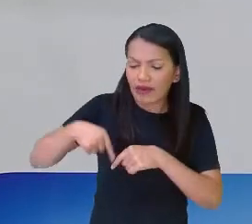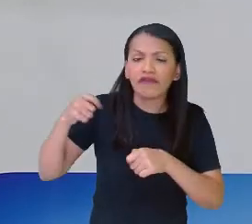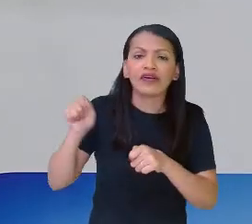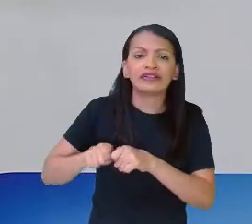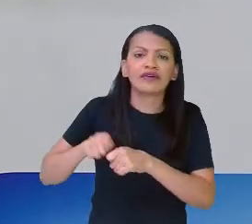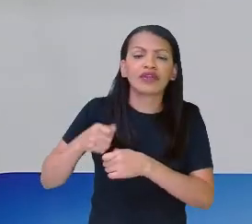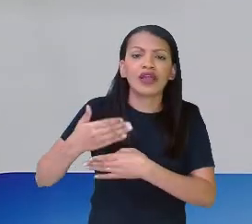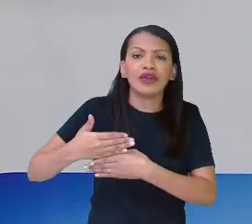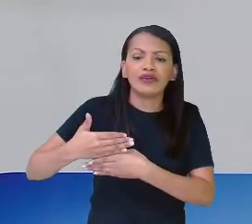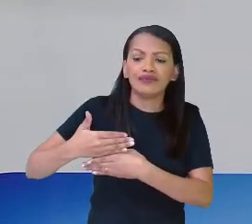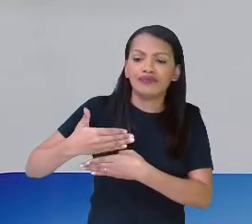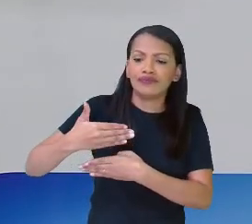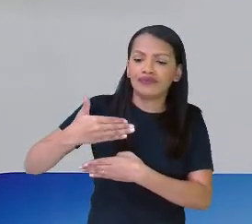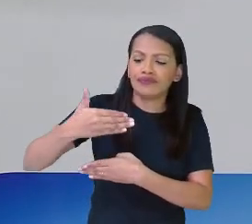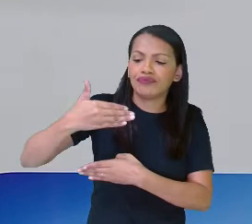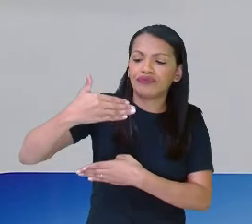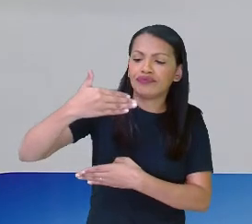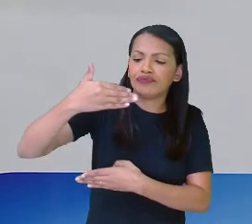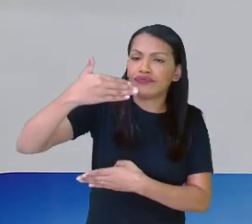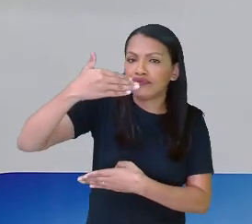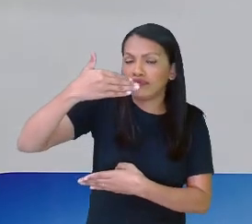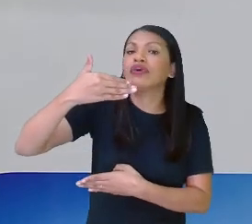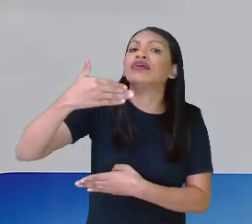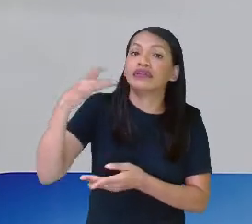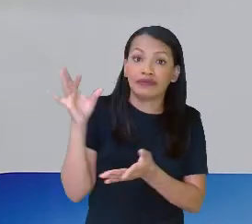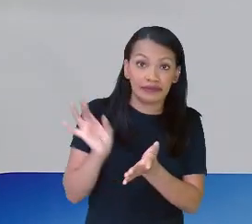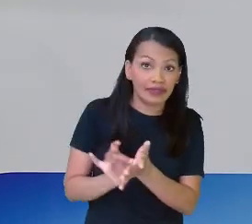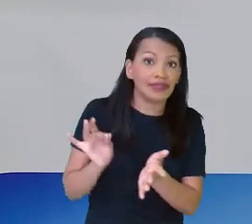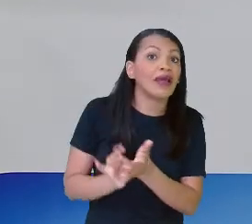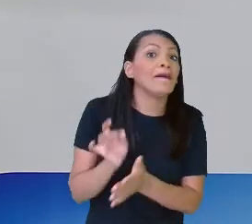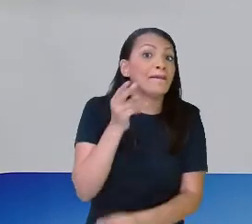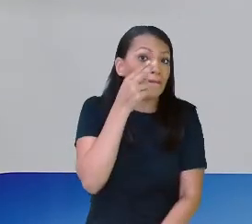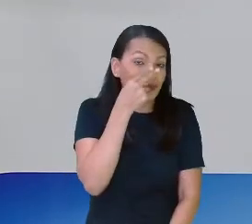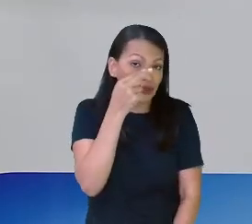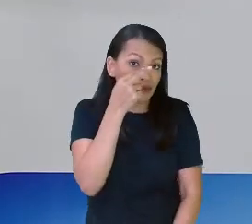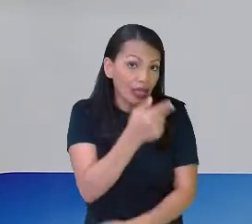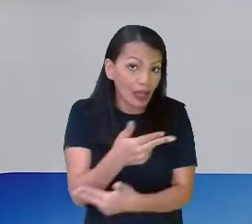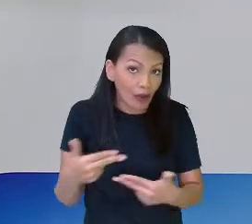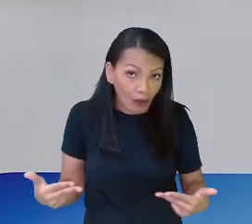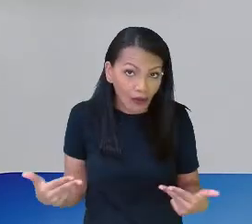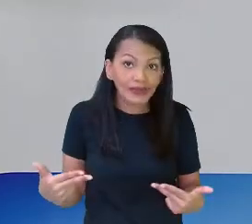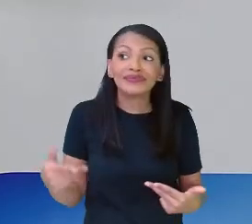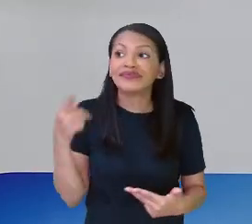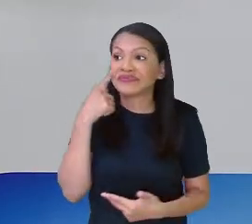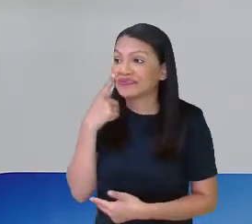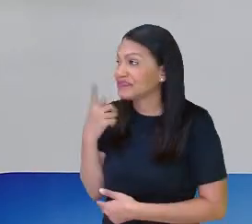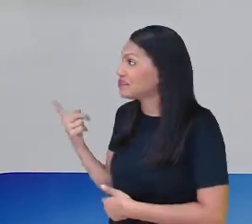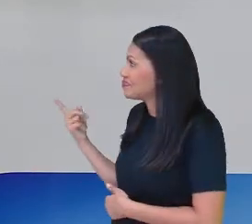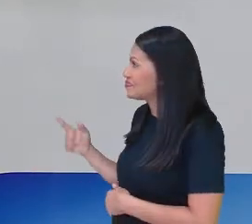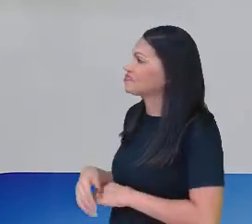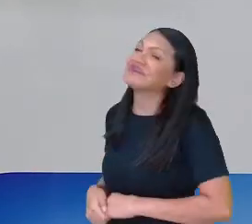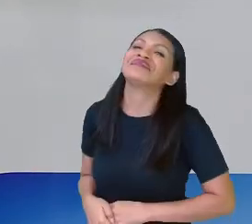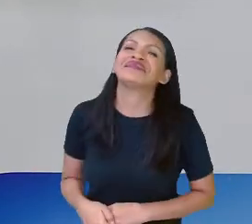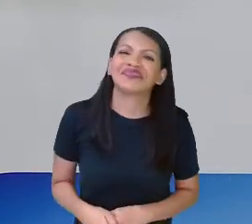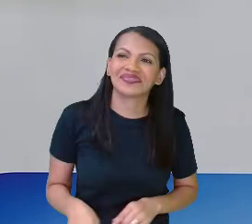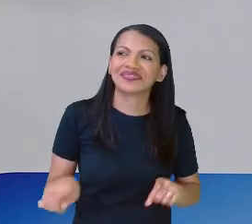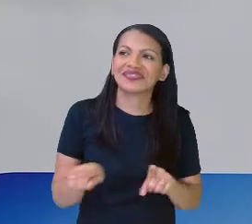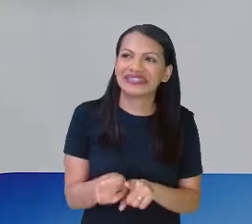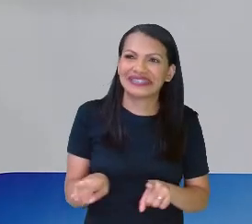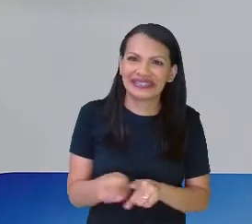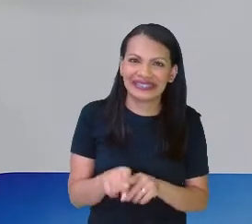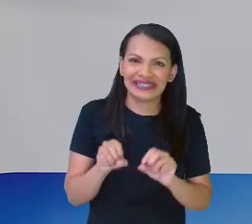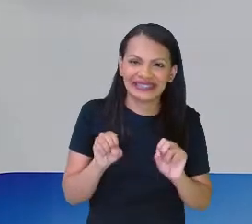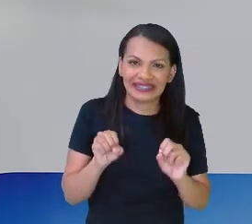no contorno do terreno, não é verdade? A mesma coisa aqui da folhinha, tanto aqui do quadrado, tanto aqui do